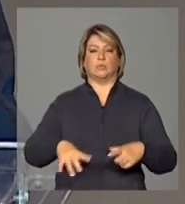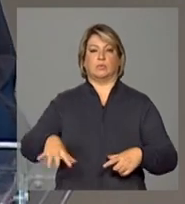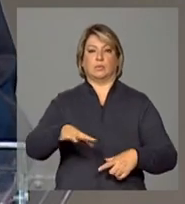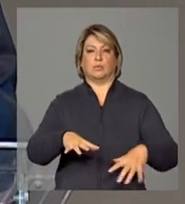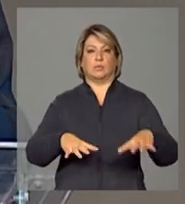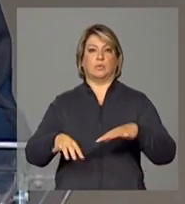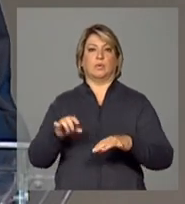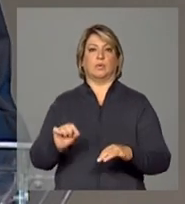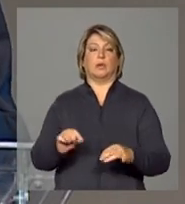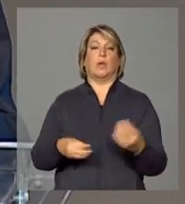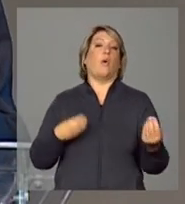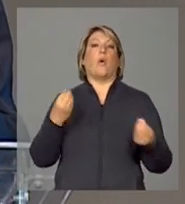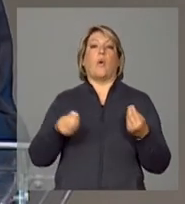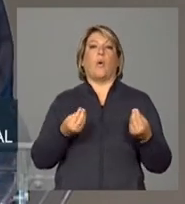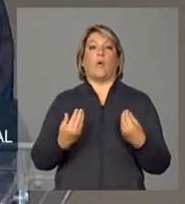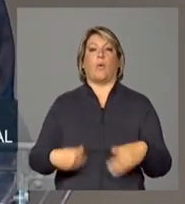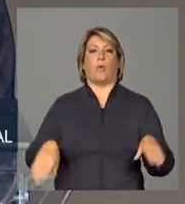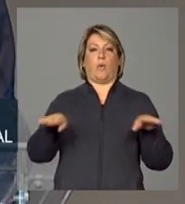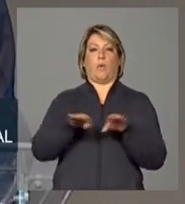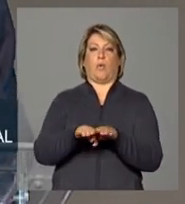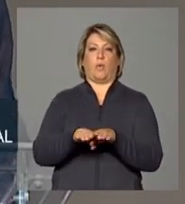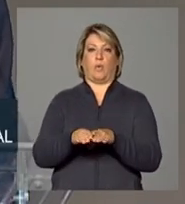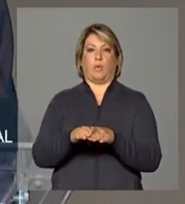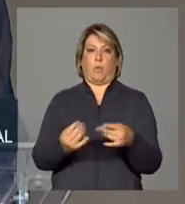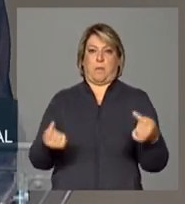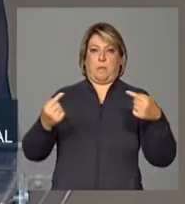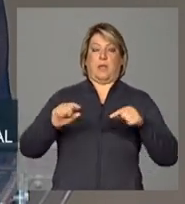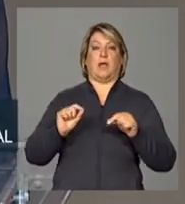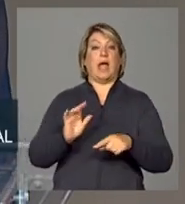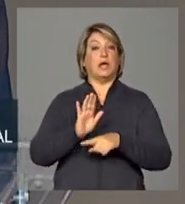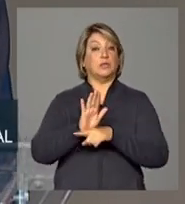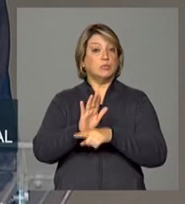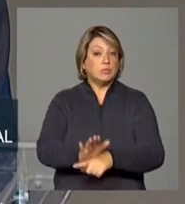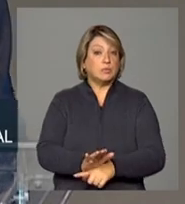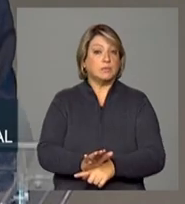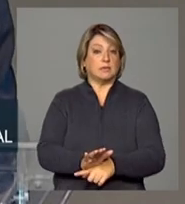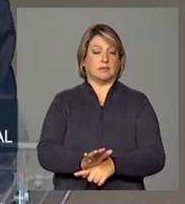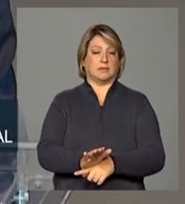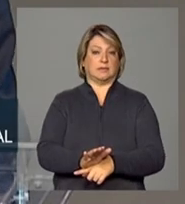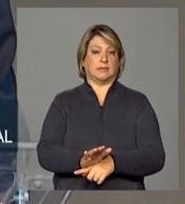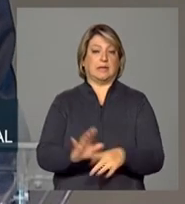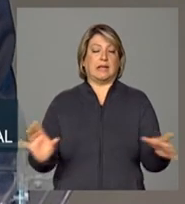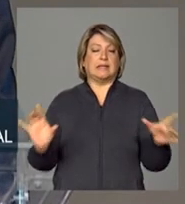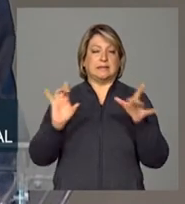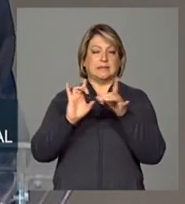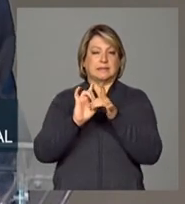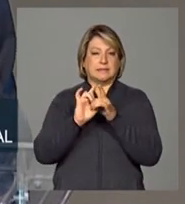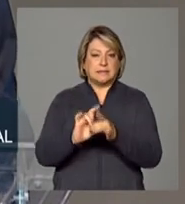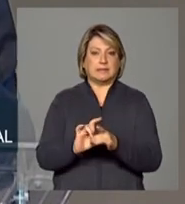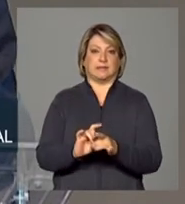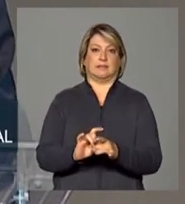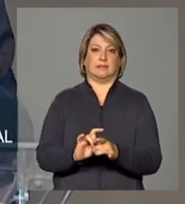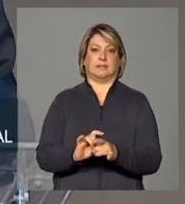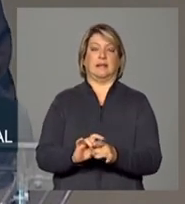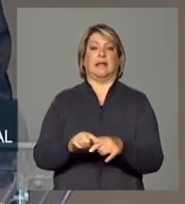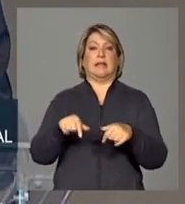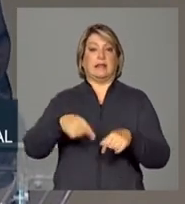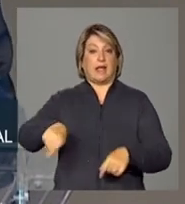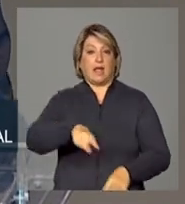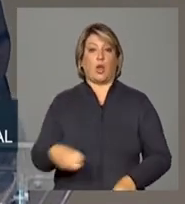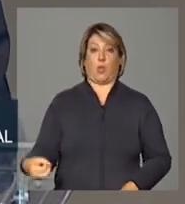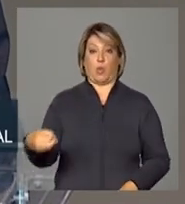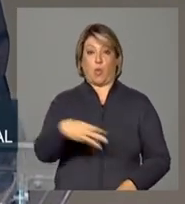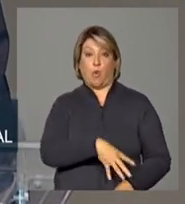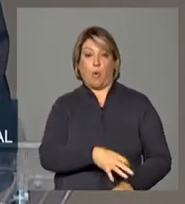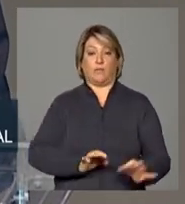de competitividade que levem em conta a integração dessas novas